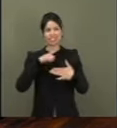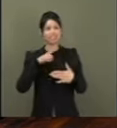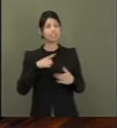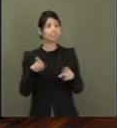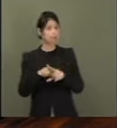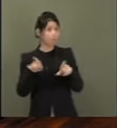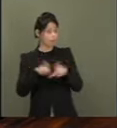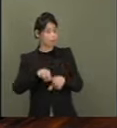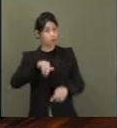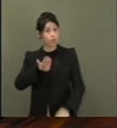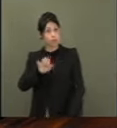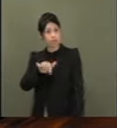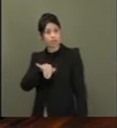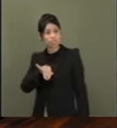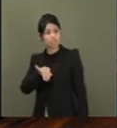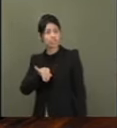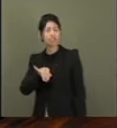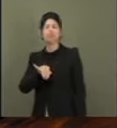o IBGE,